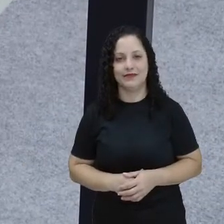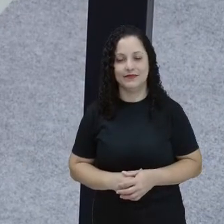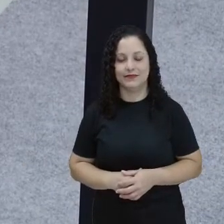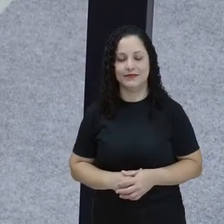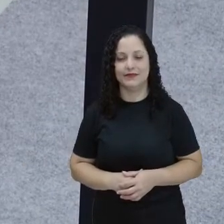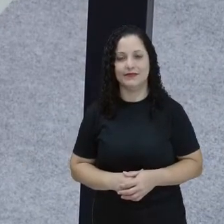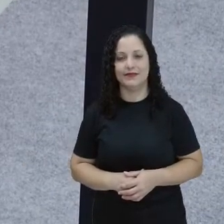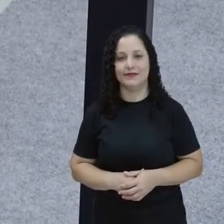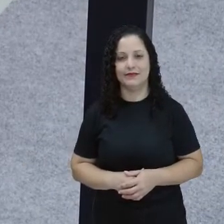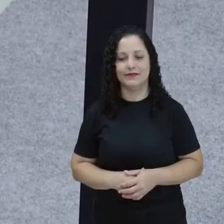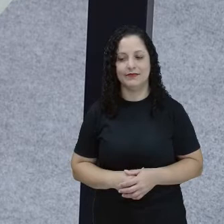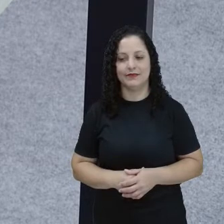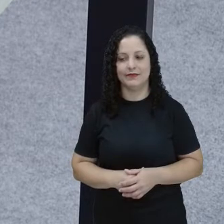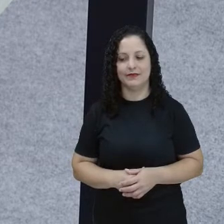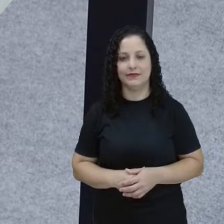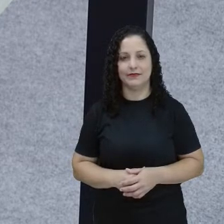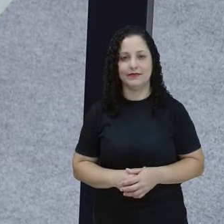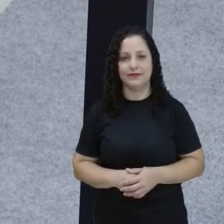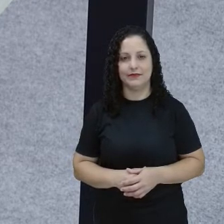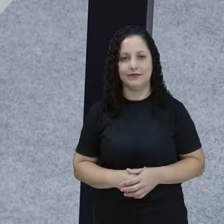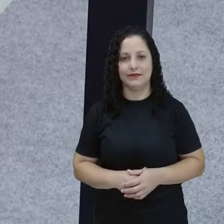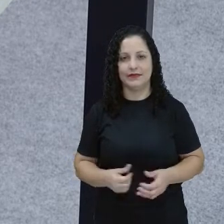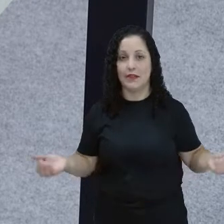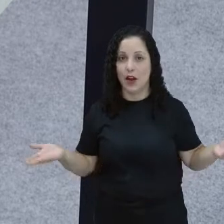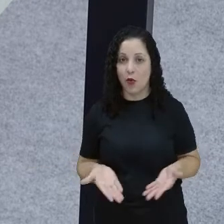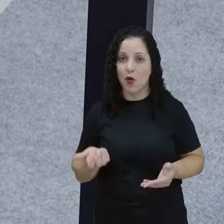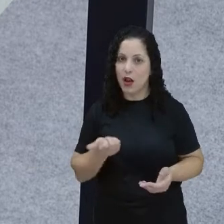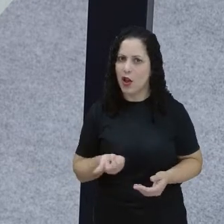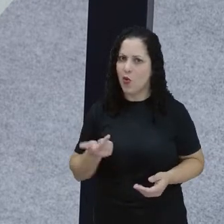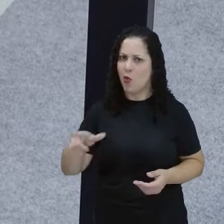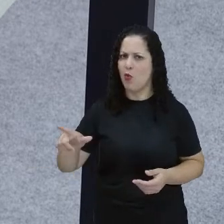E vou para o outro.